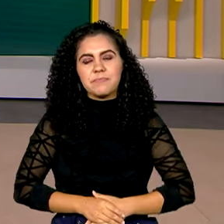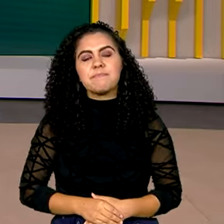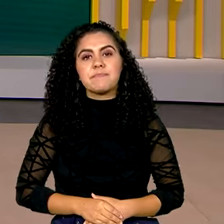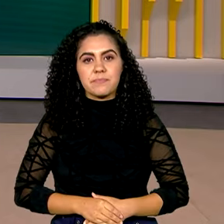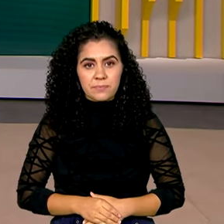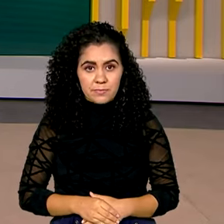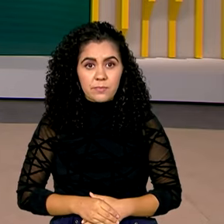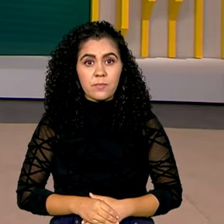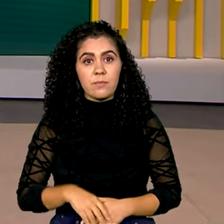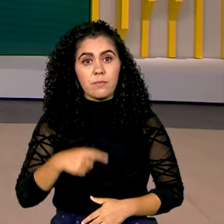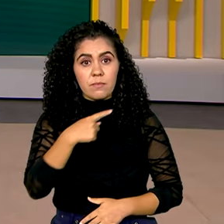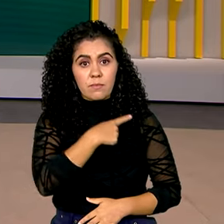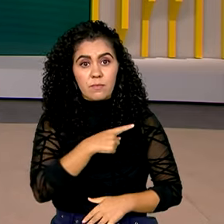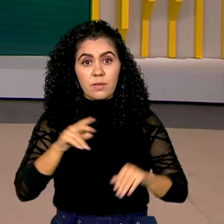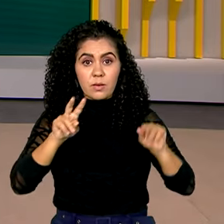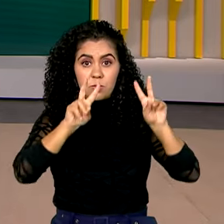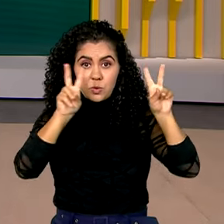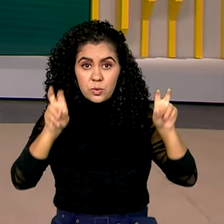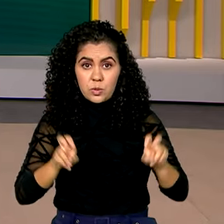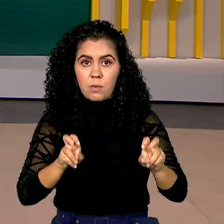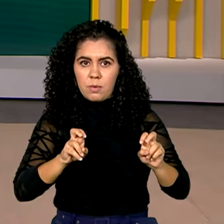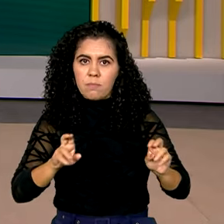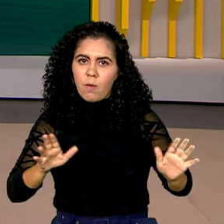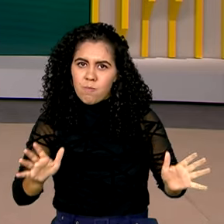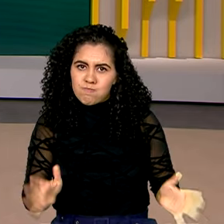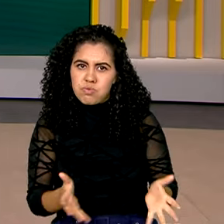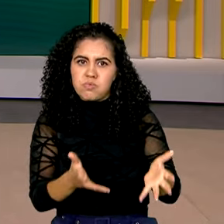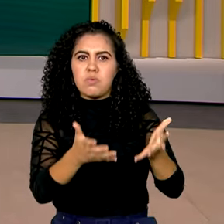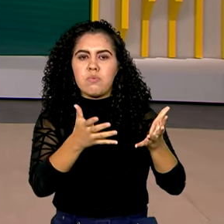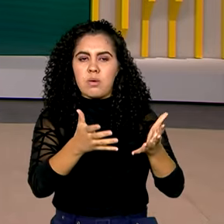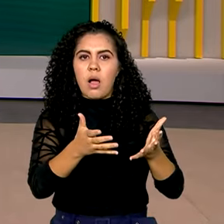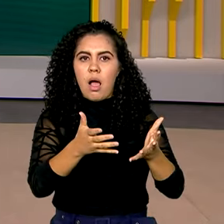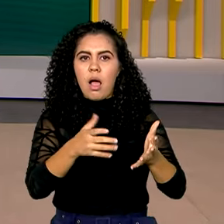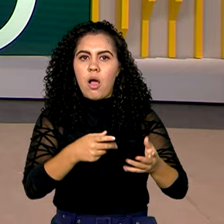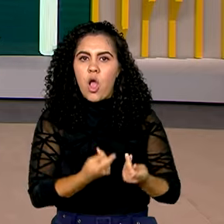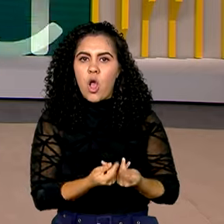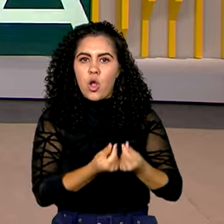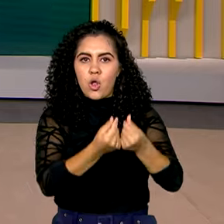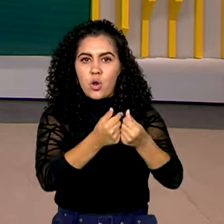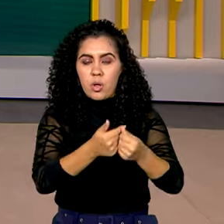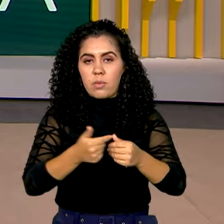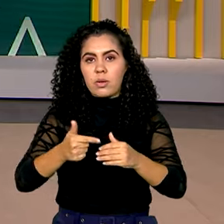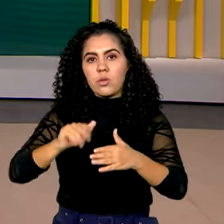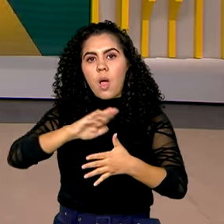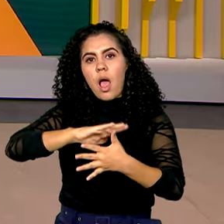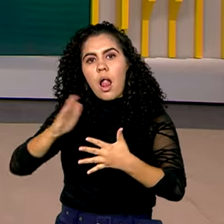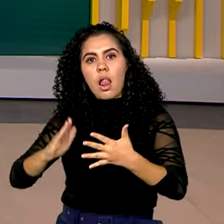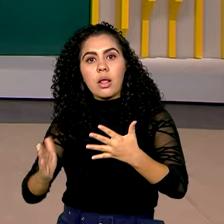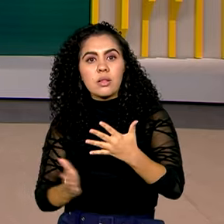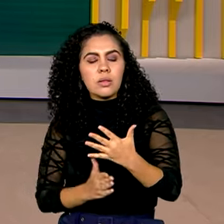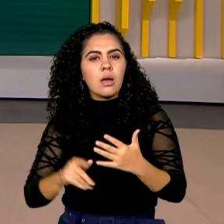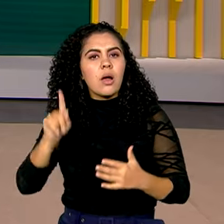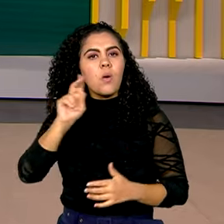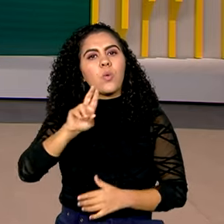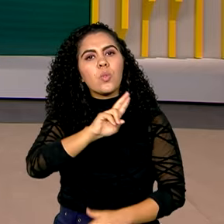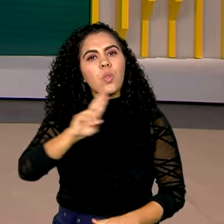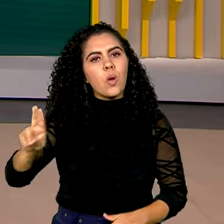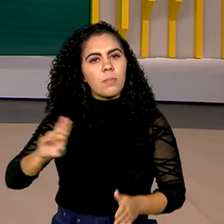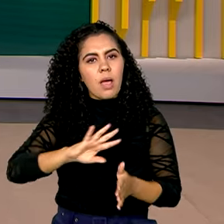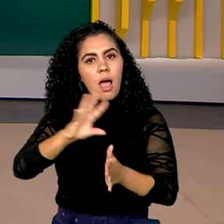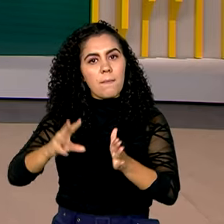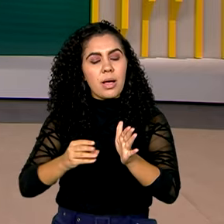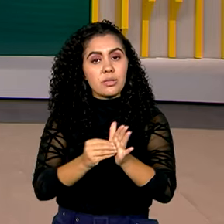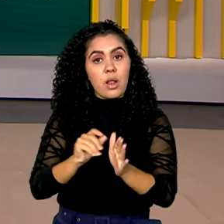Intensificar as potencialidades econômicas do litoral brasileiro, chamado de Amazônia Azul. Esse é o objetivo do